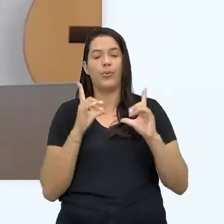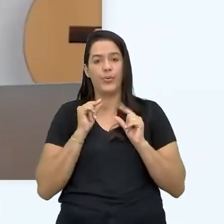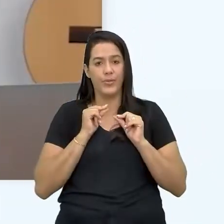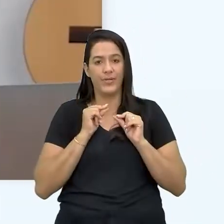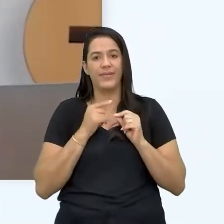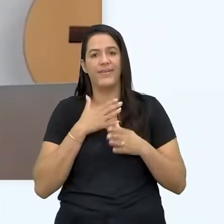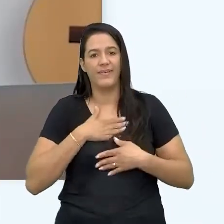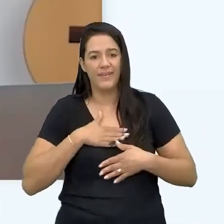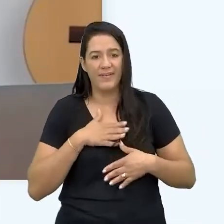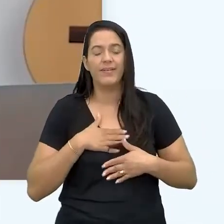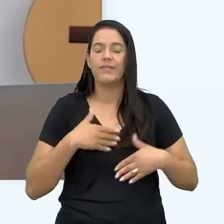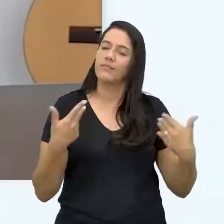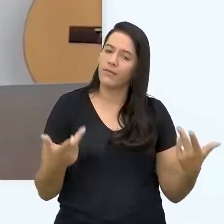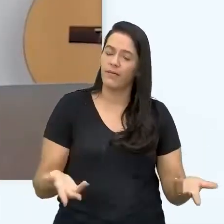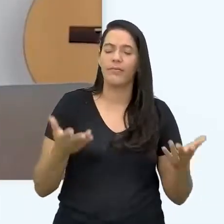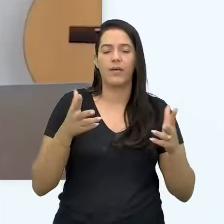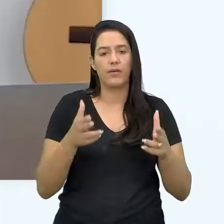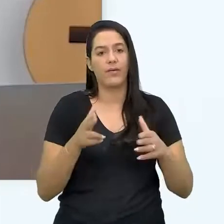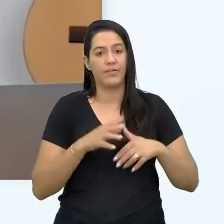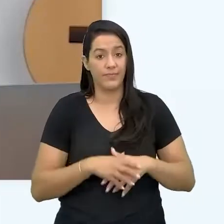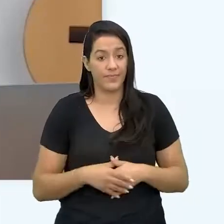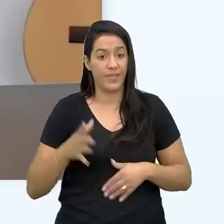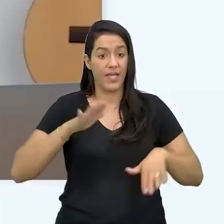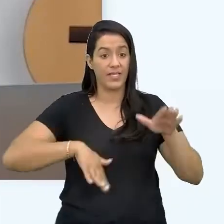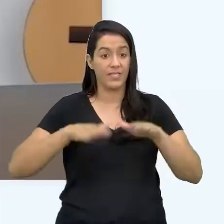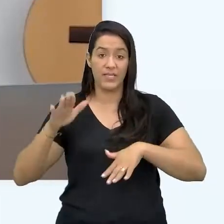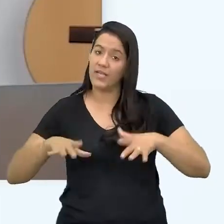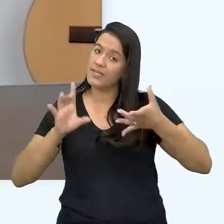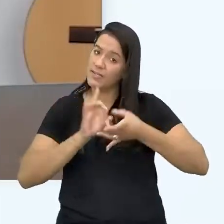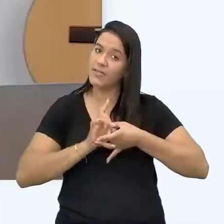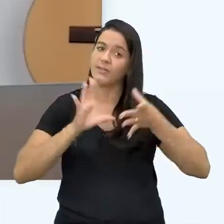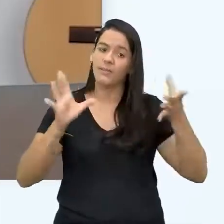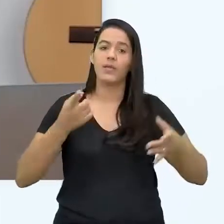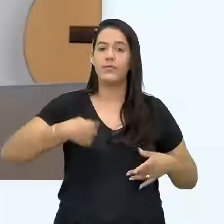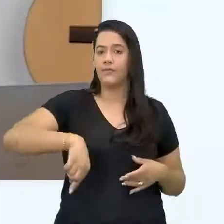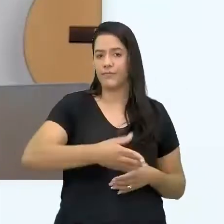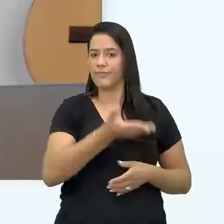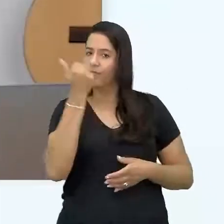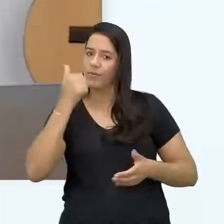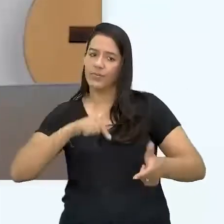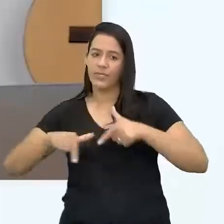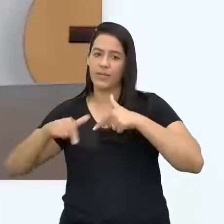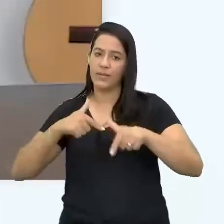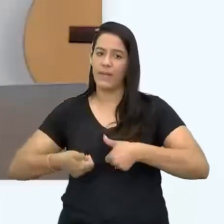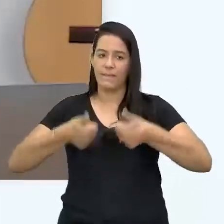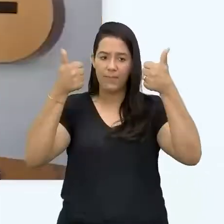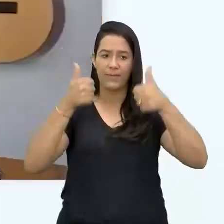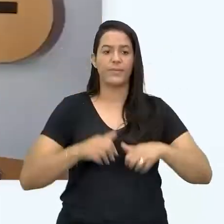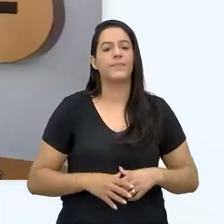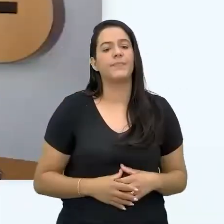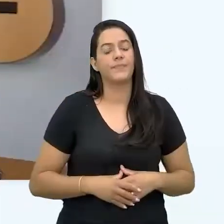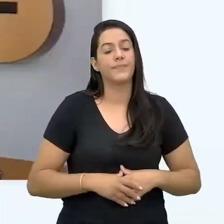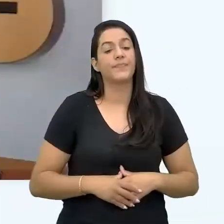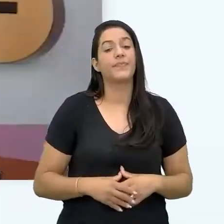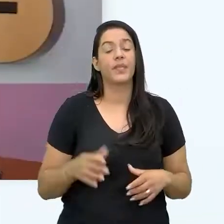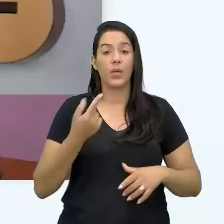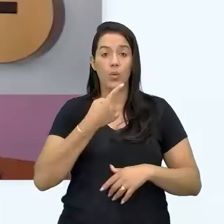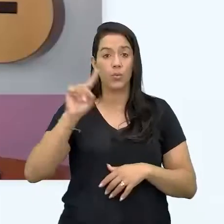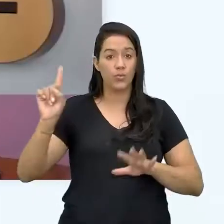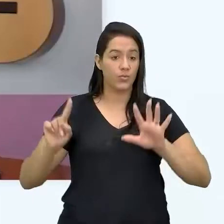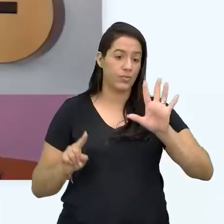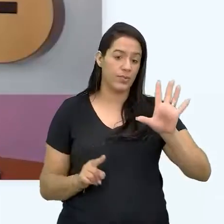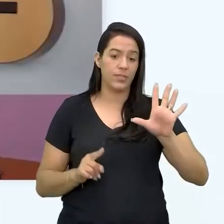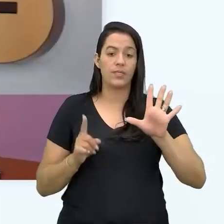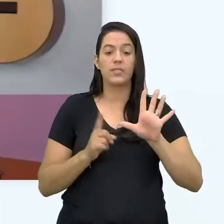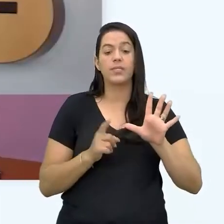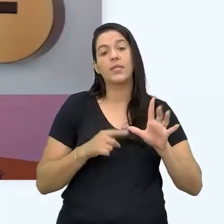essa é uma mentalidade que eu quero trazer pra você. Se libera disso e vamos trabalhar da melhor maneira possível. E o quinto mito tem a